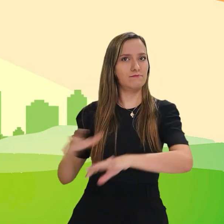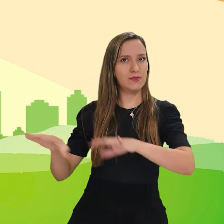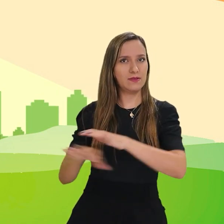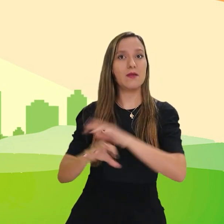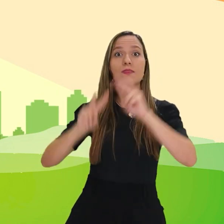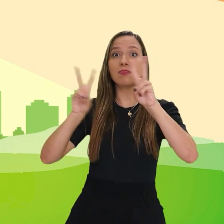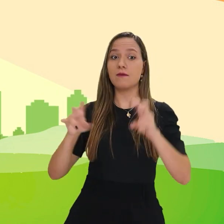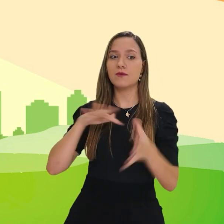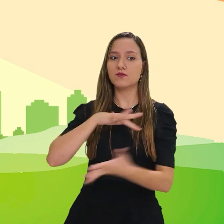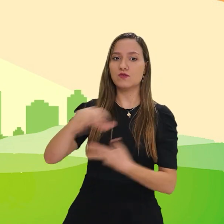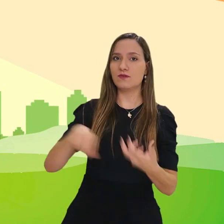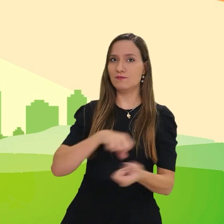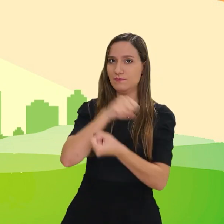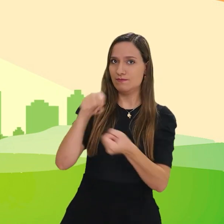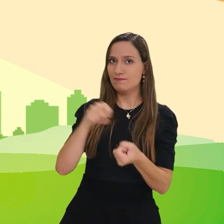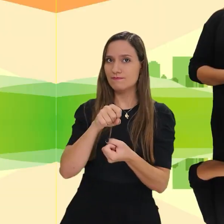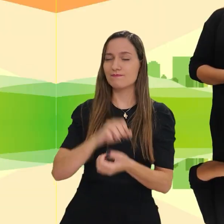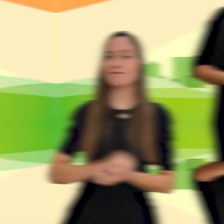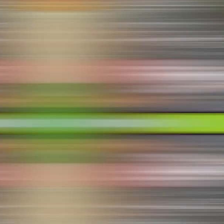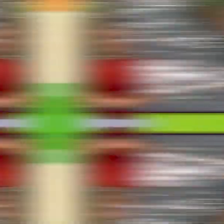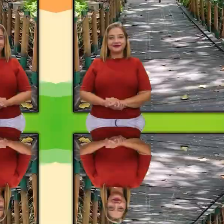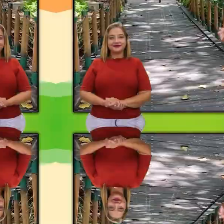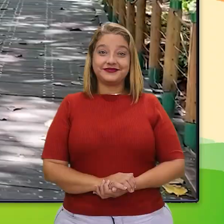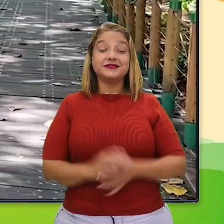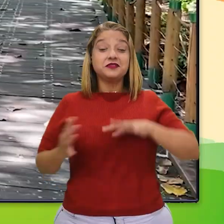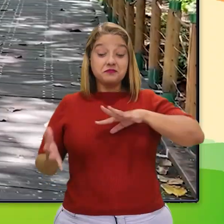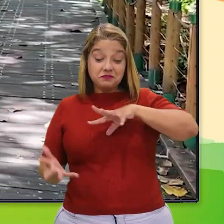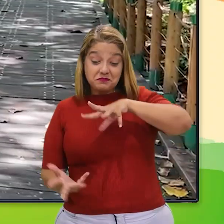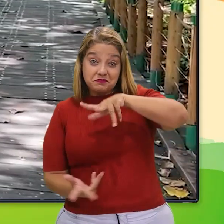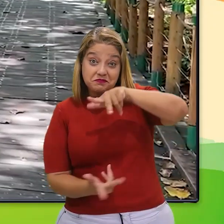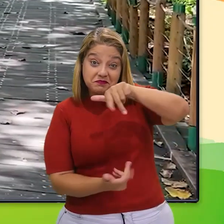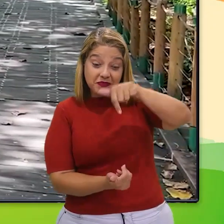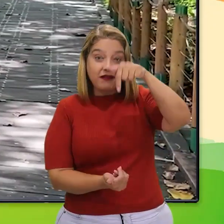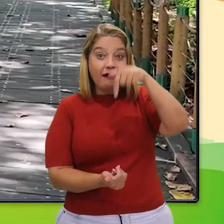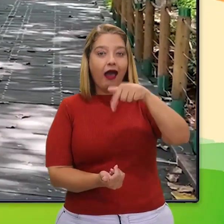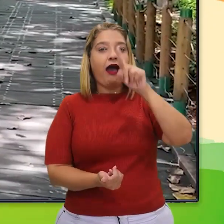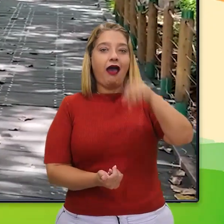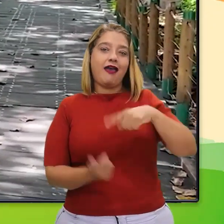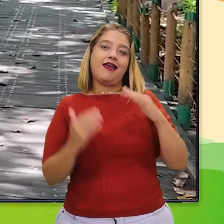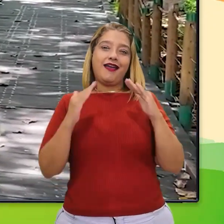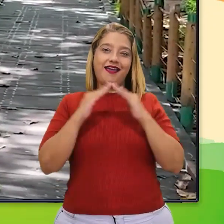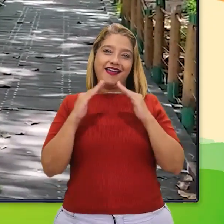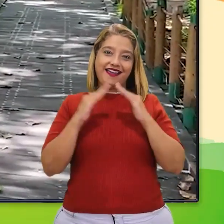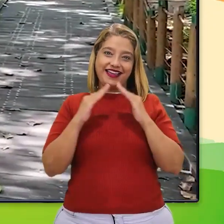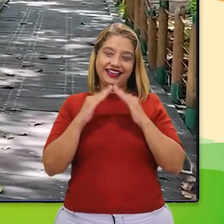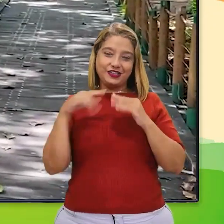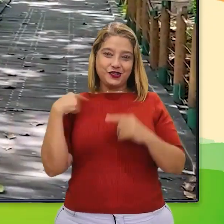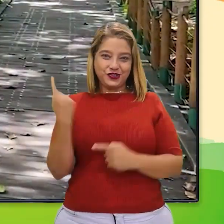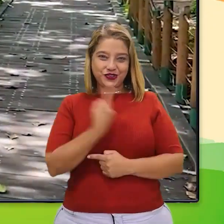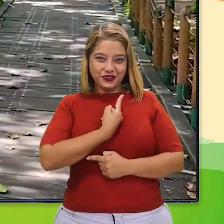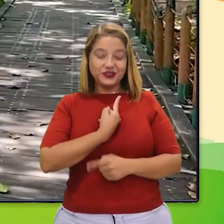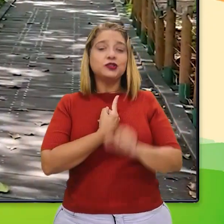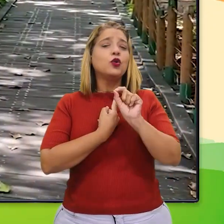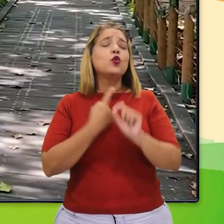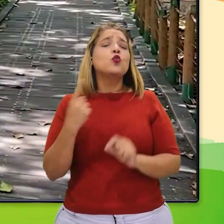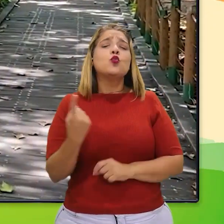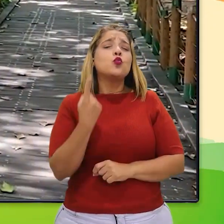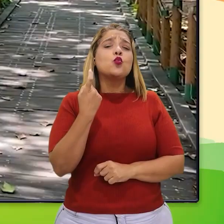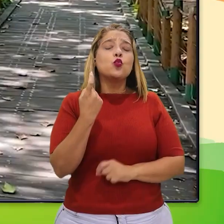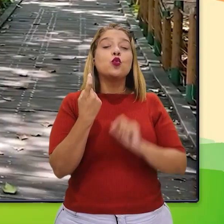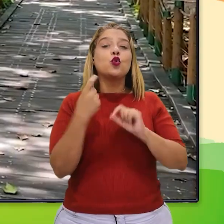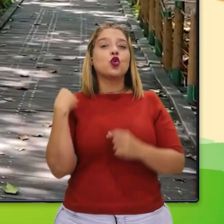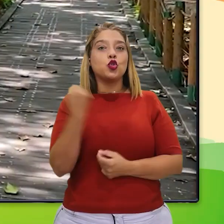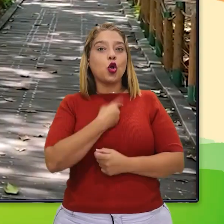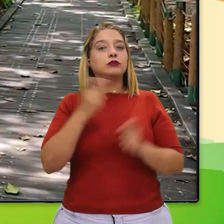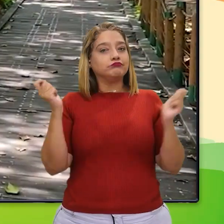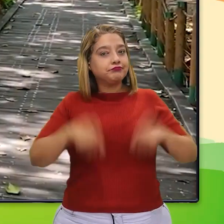ambientais sobre sustentabilidade. Planeta Terra, nossa casa, único lugar que a gente tem